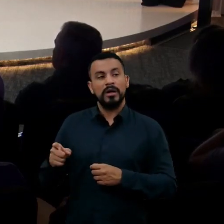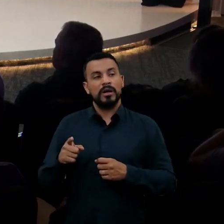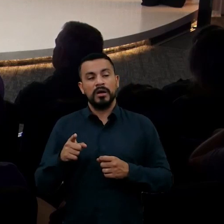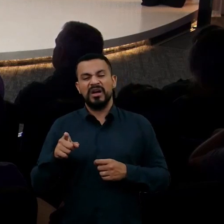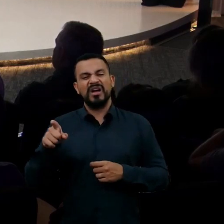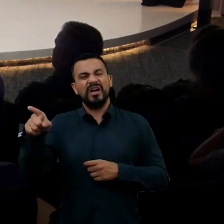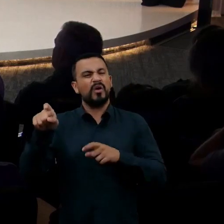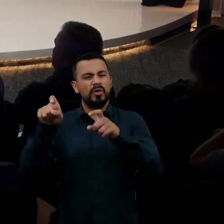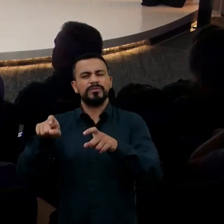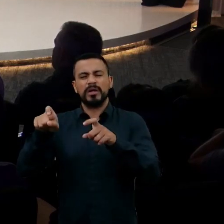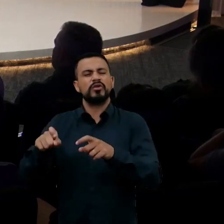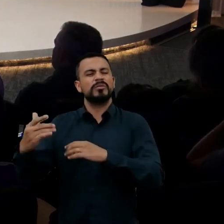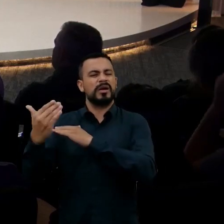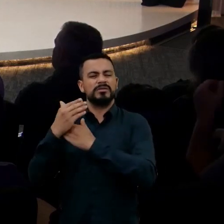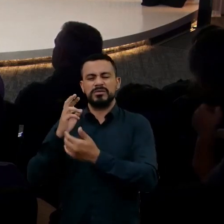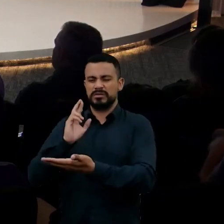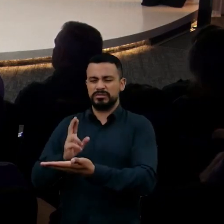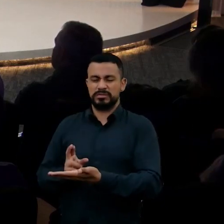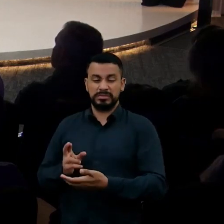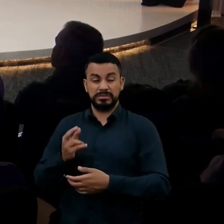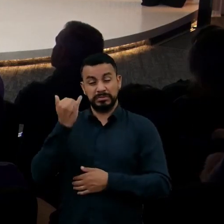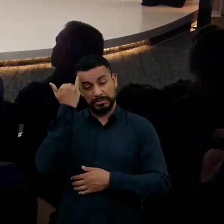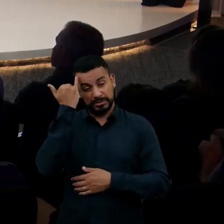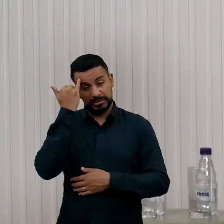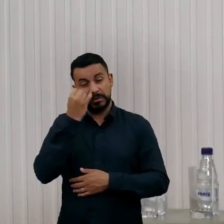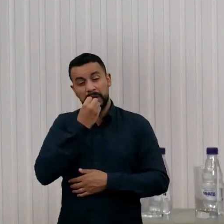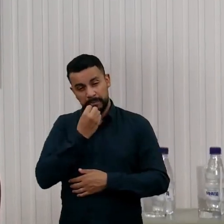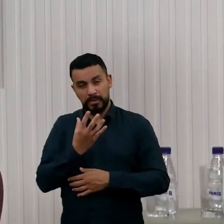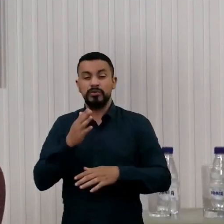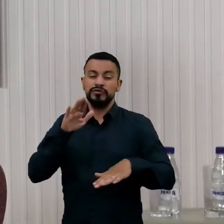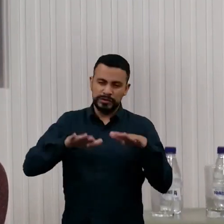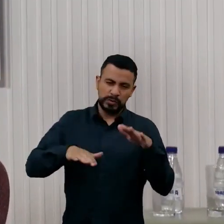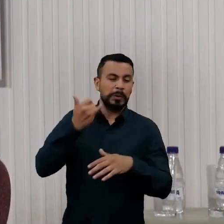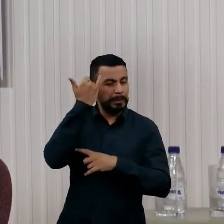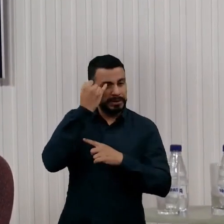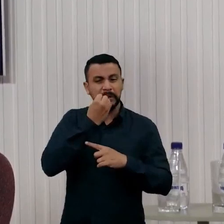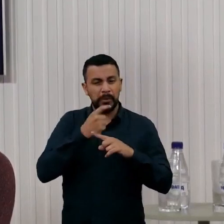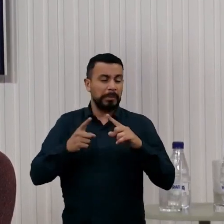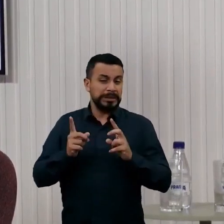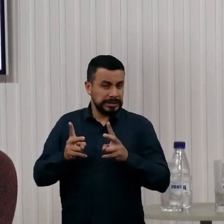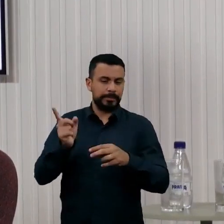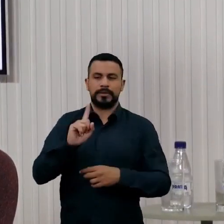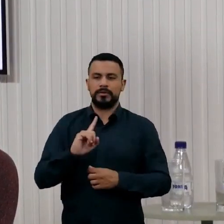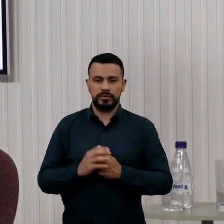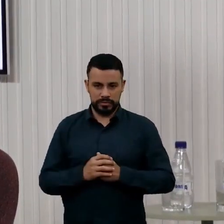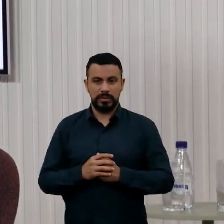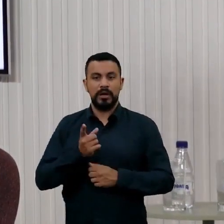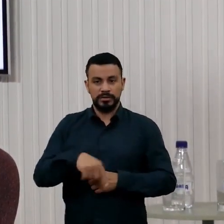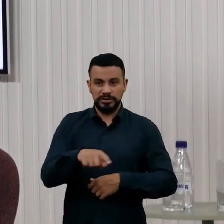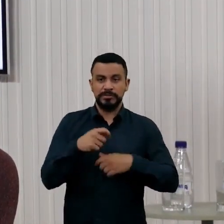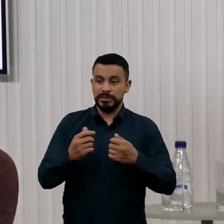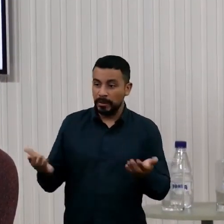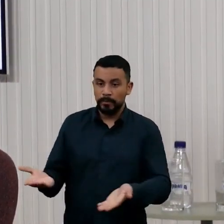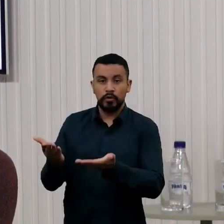ser preguiçoso é bom, preguiçoso às vezes, mas não o tempo todo. Temos que motivar as crianças intrinsecamente e não